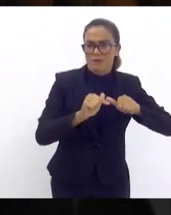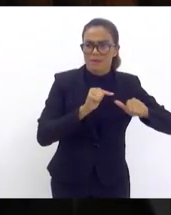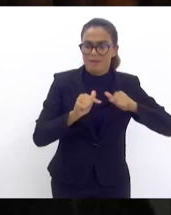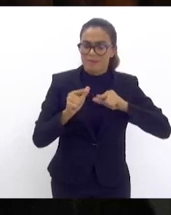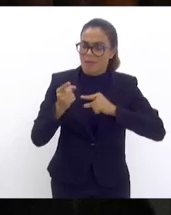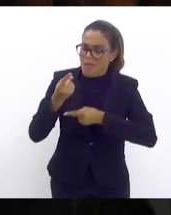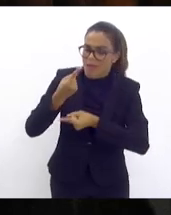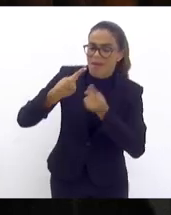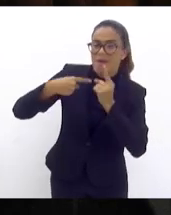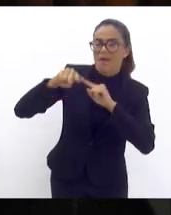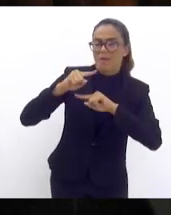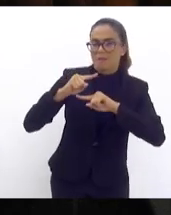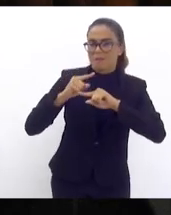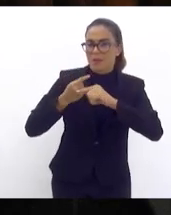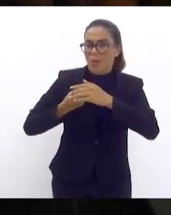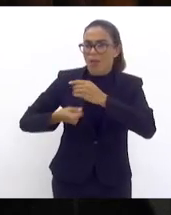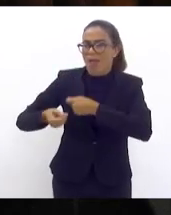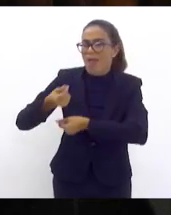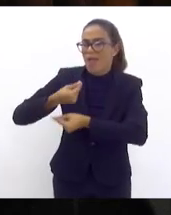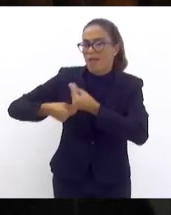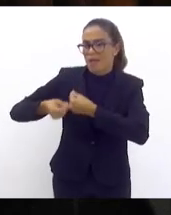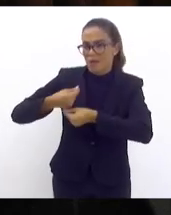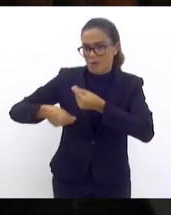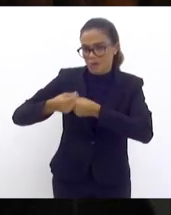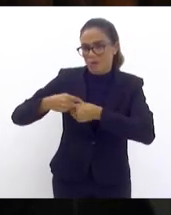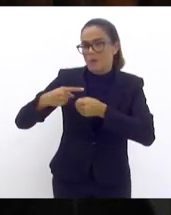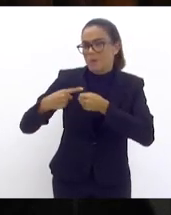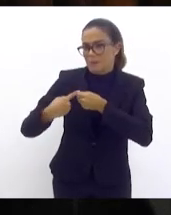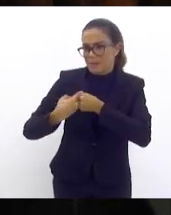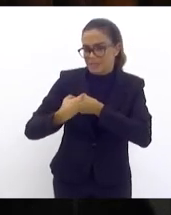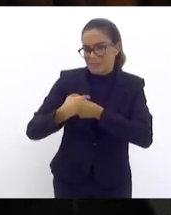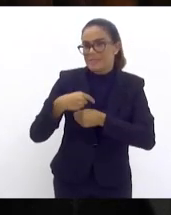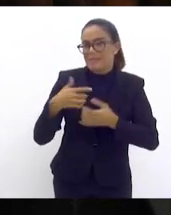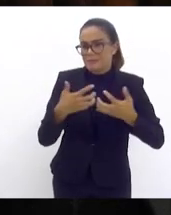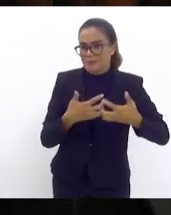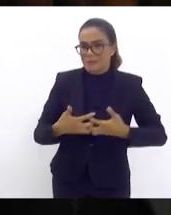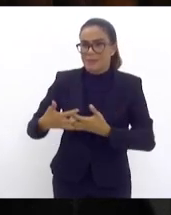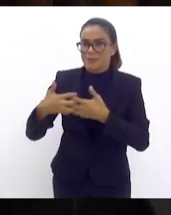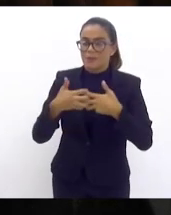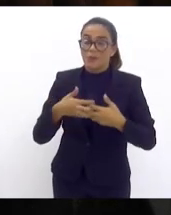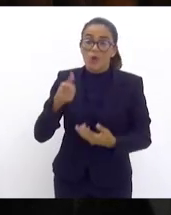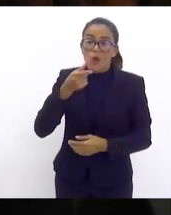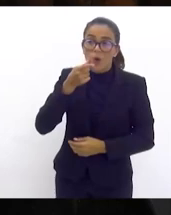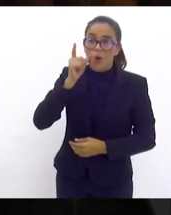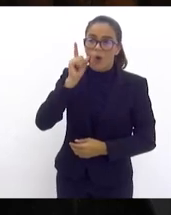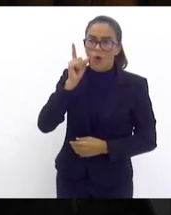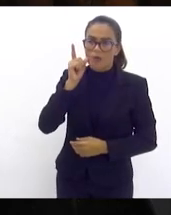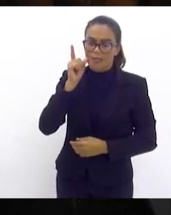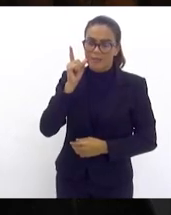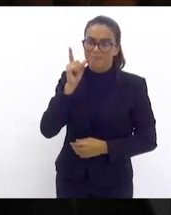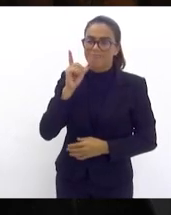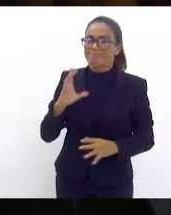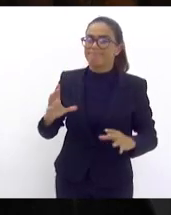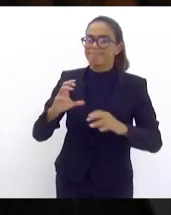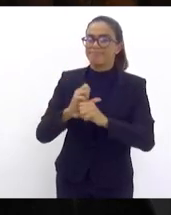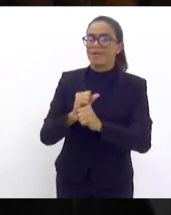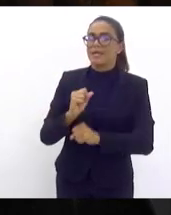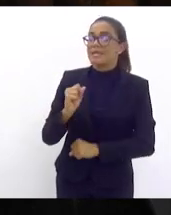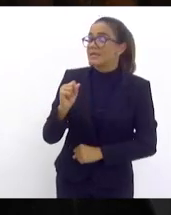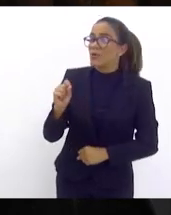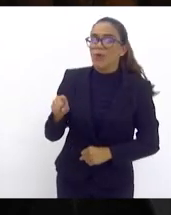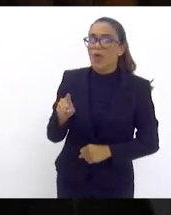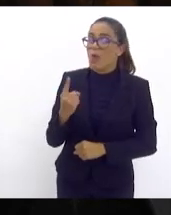econômica da nossa cidade ontem fez um ano da segunda